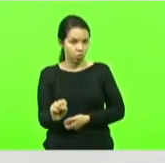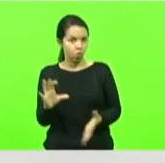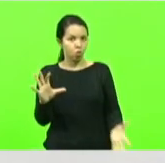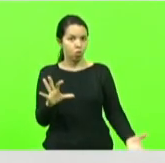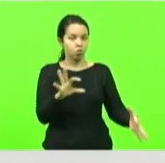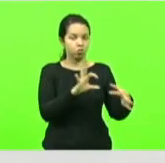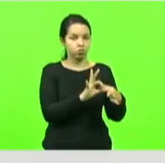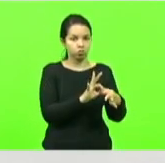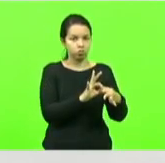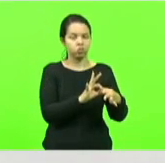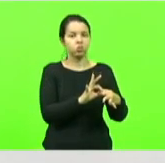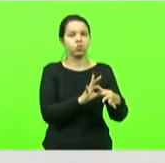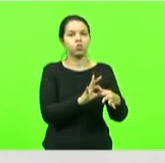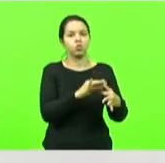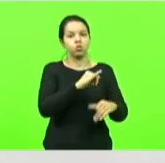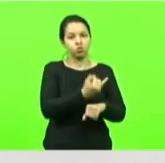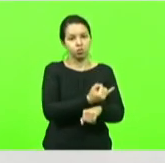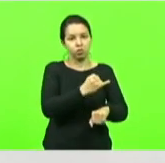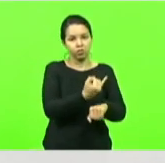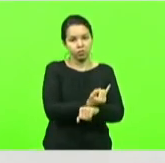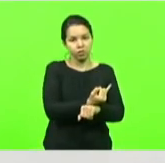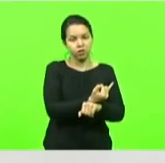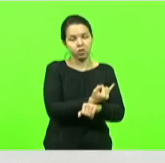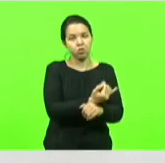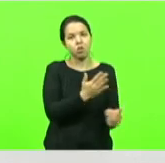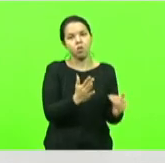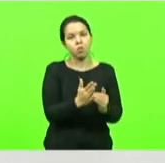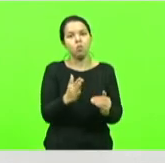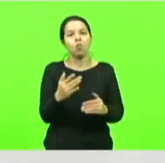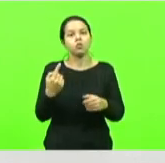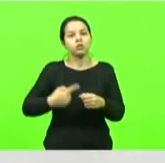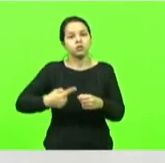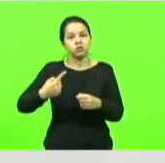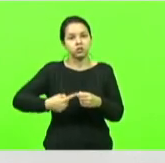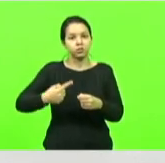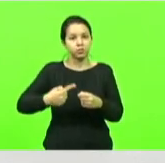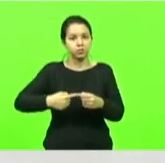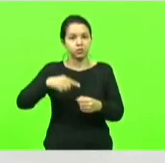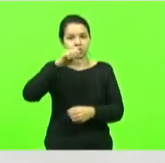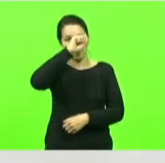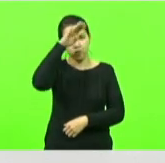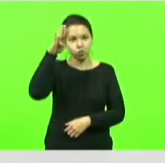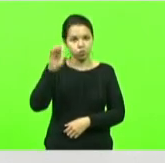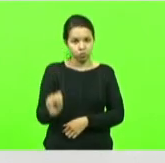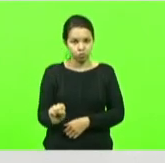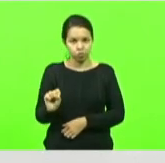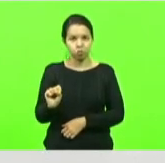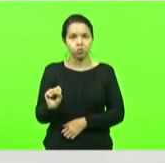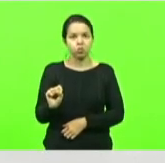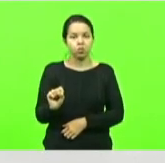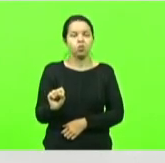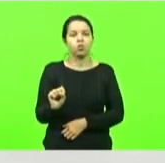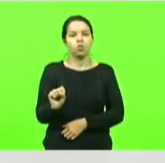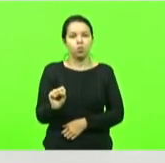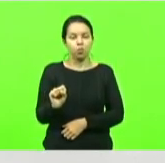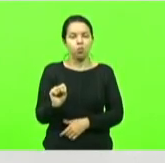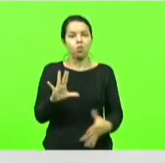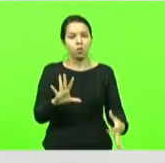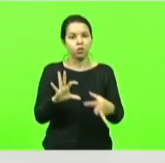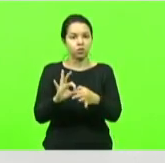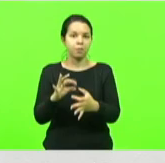de Joinville com o município de São Bento do Sul indo a ligação com a BR-280